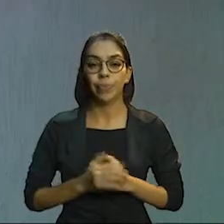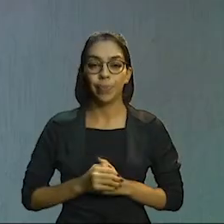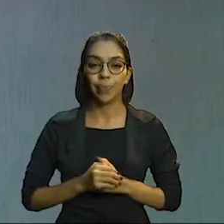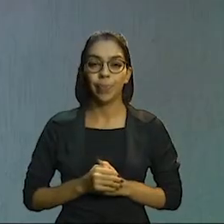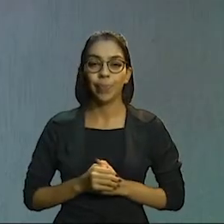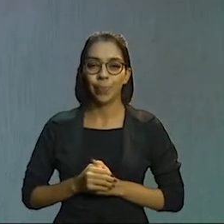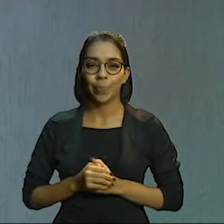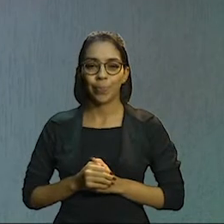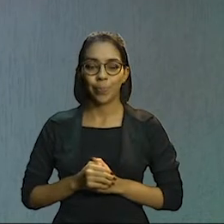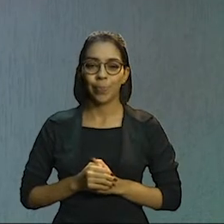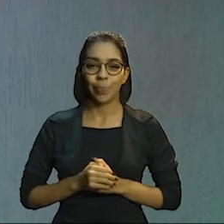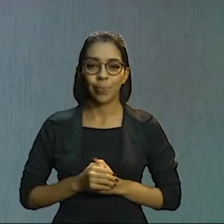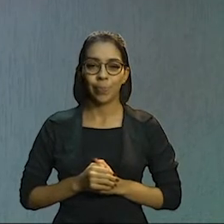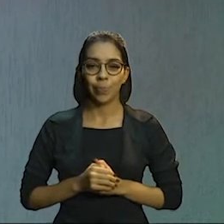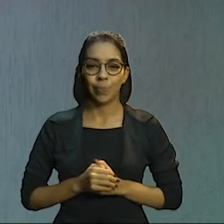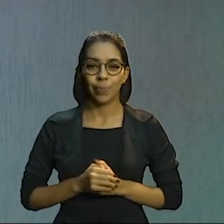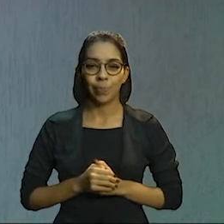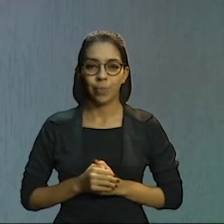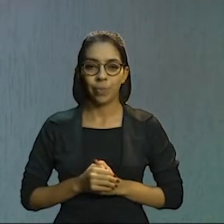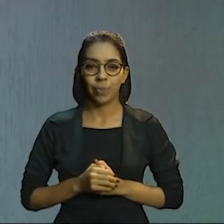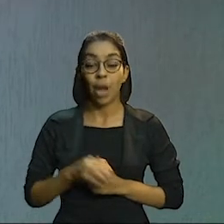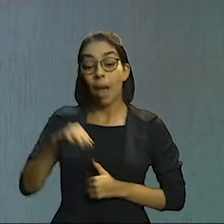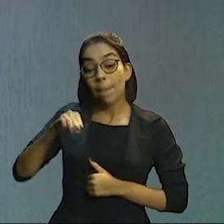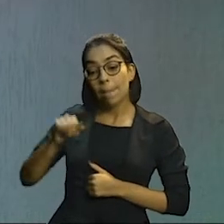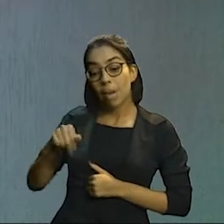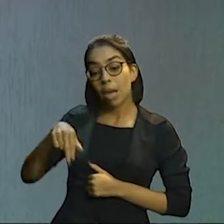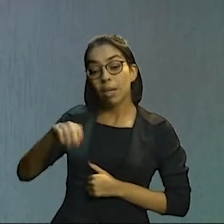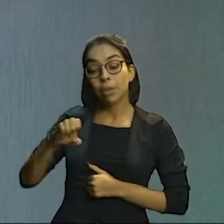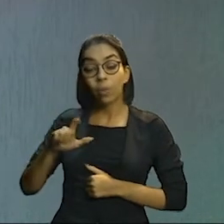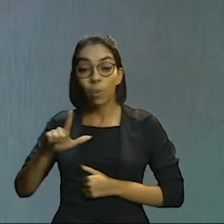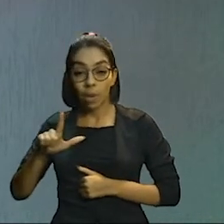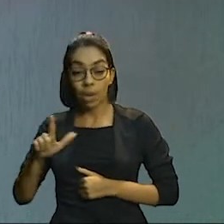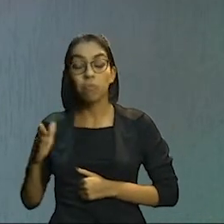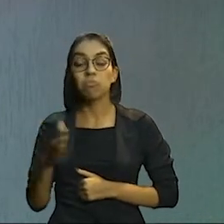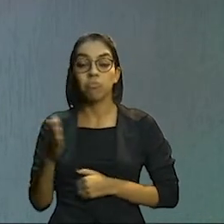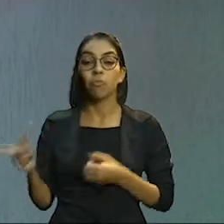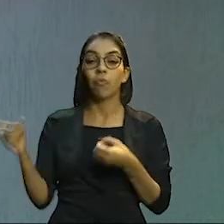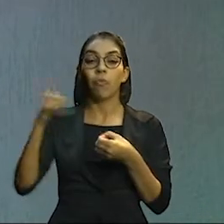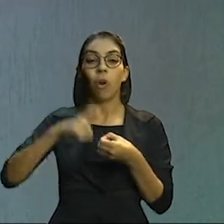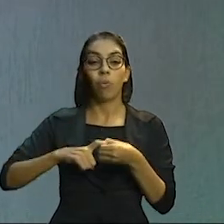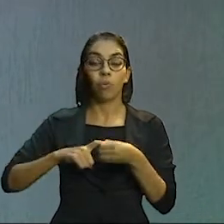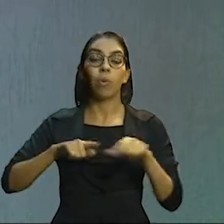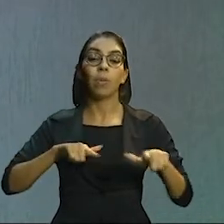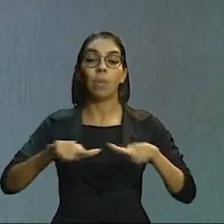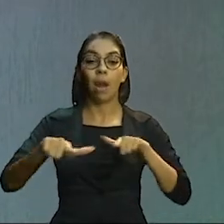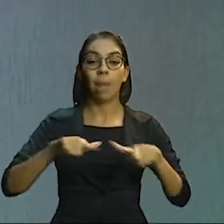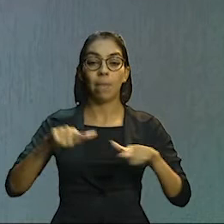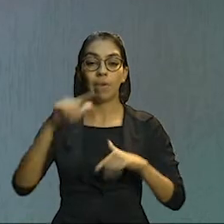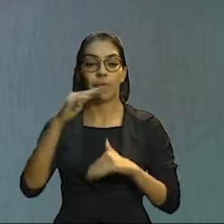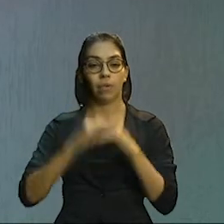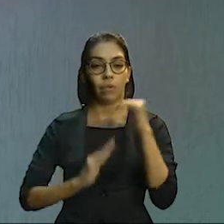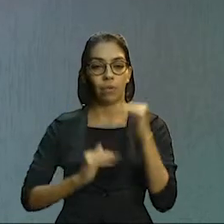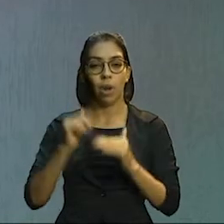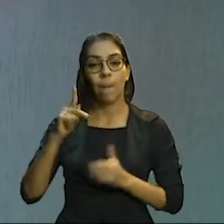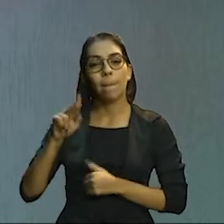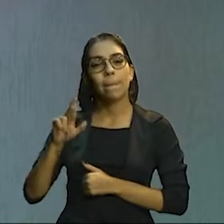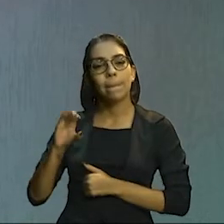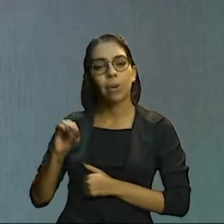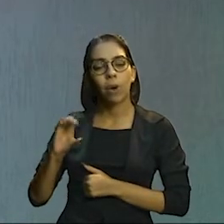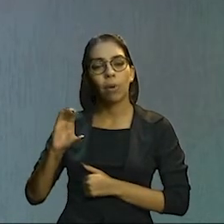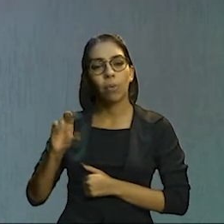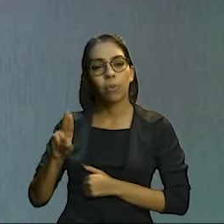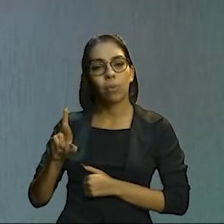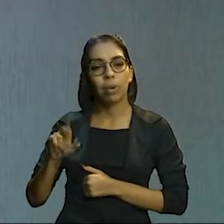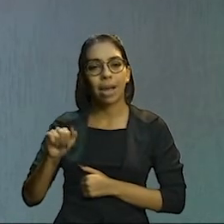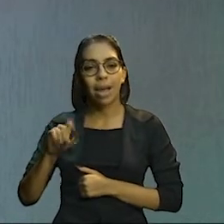O Procurador-Geral de Justiça do Estado, Manuel Pinheiro, foi reconduzido ao cargo para o Bienio 2022-2023. A